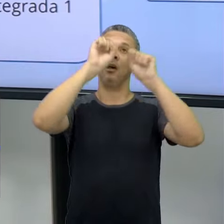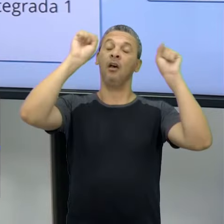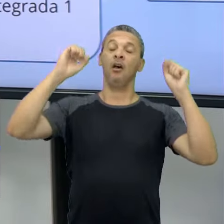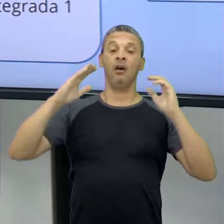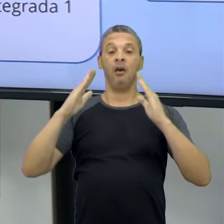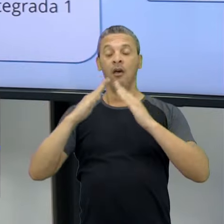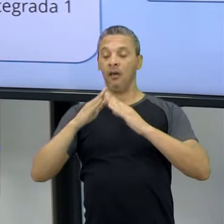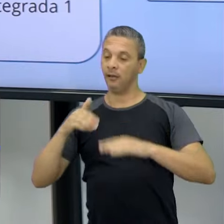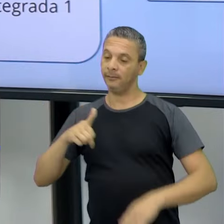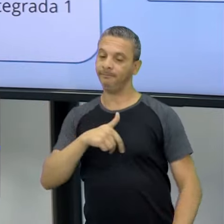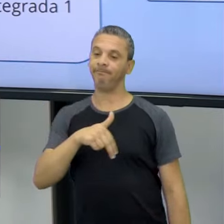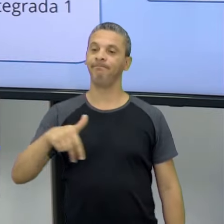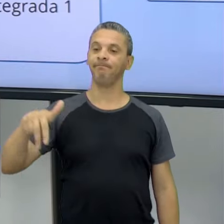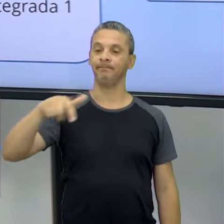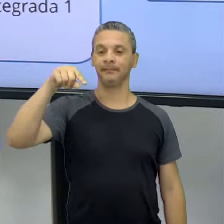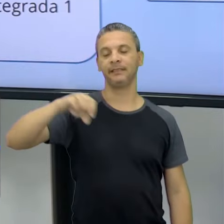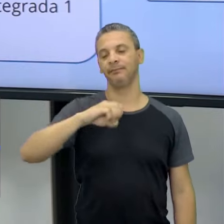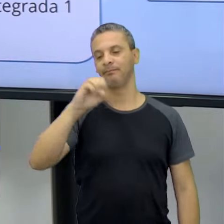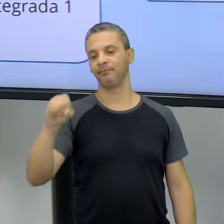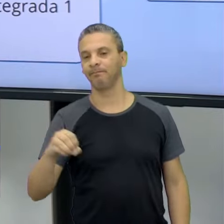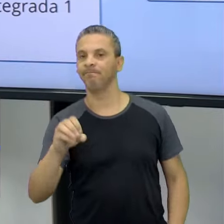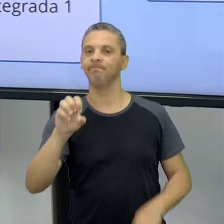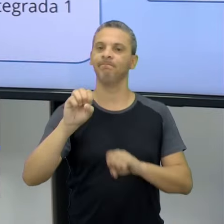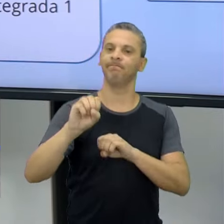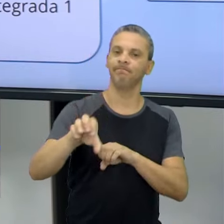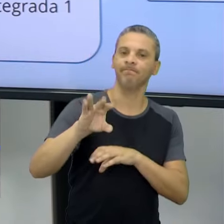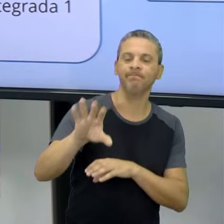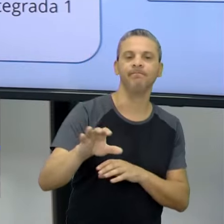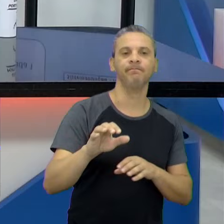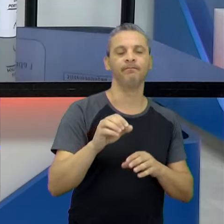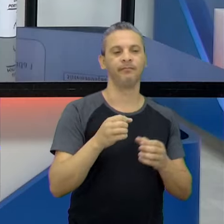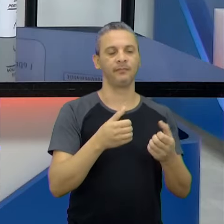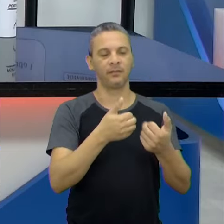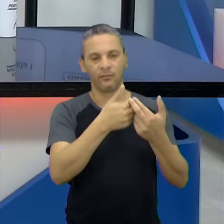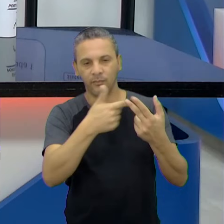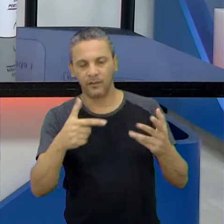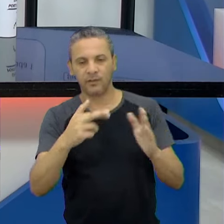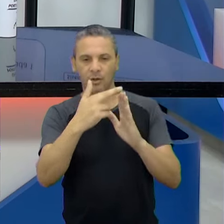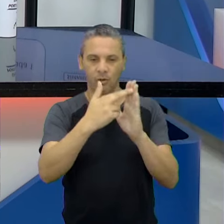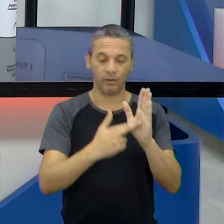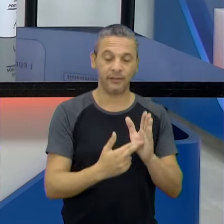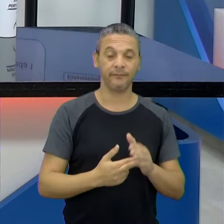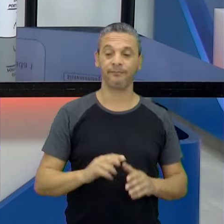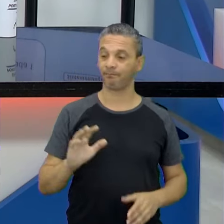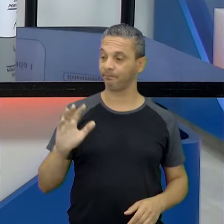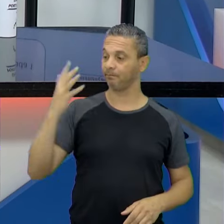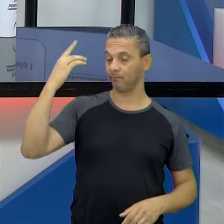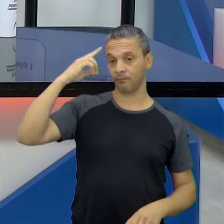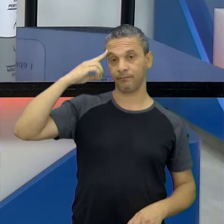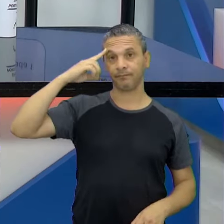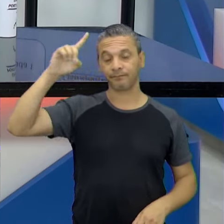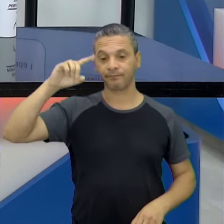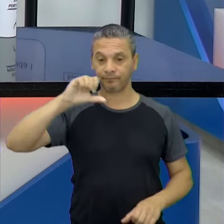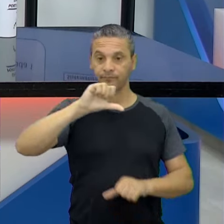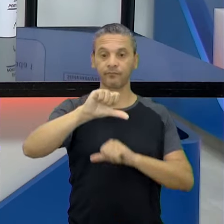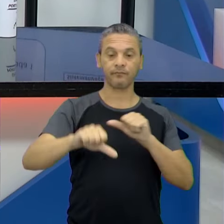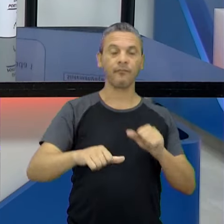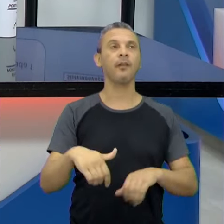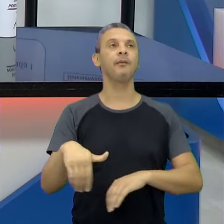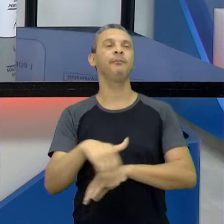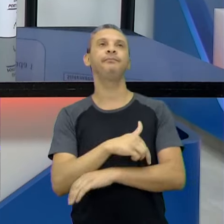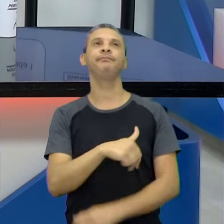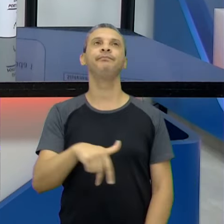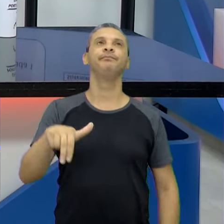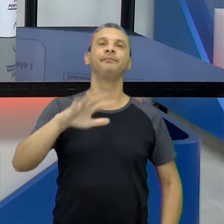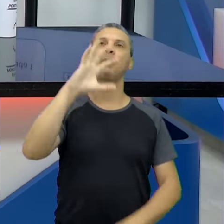para o centro de mídias, dá aula, prepara aula, roteiriza. Rotina. Rotina. Aí um dia alguma coisa acontece, sei lá, no meio da rua